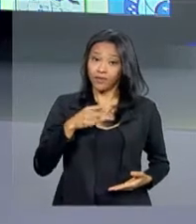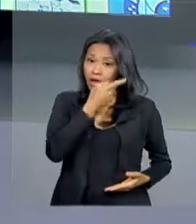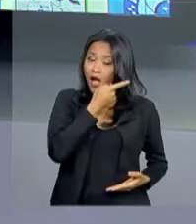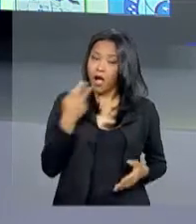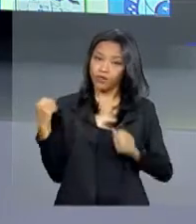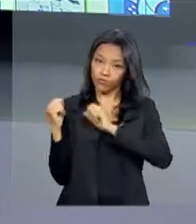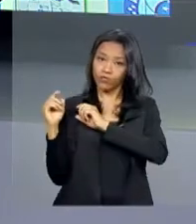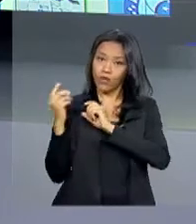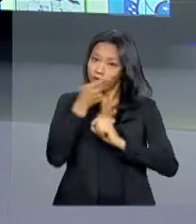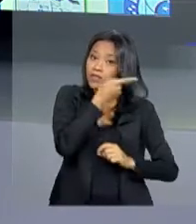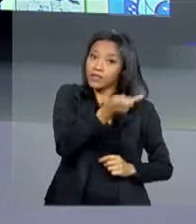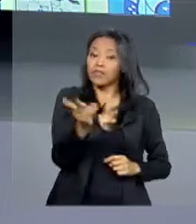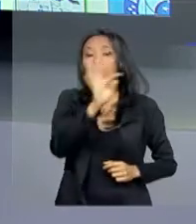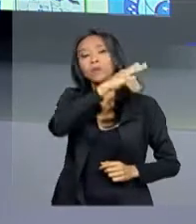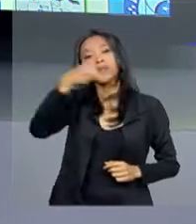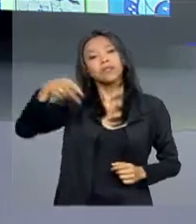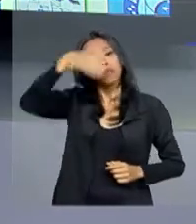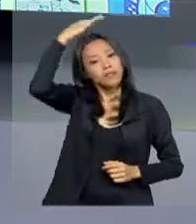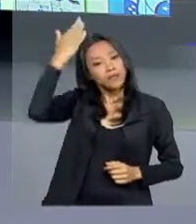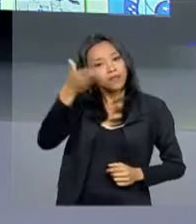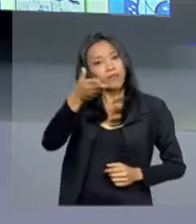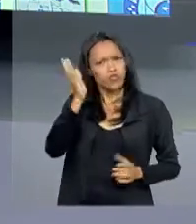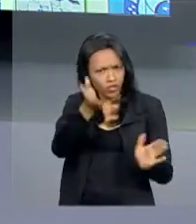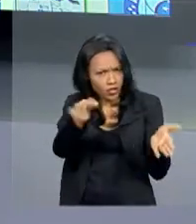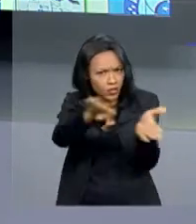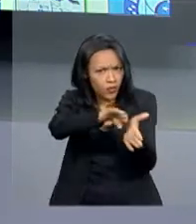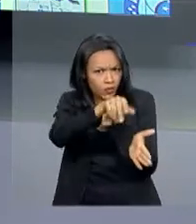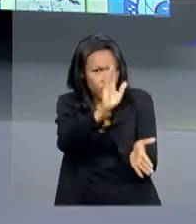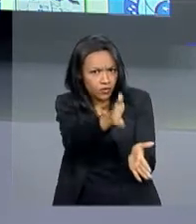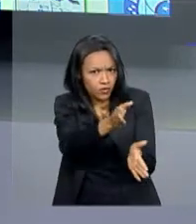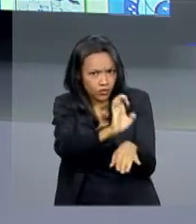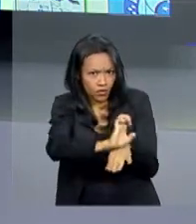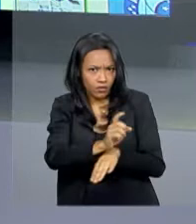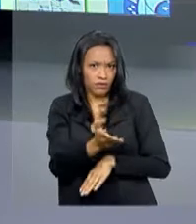a visita do presidente. Leandro, bom dia pra você. O presidente Temer já chegou ao Rio?